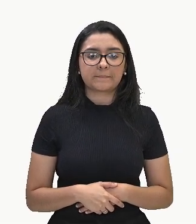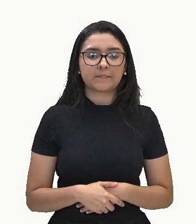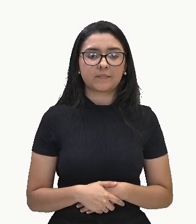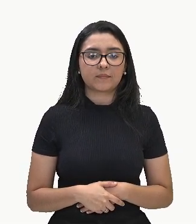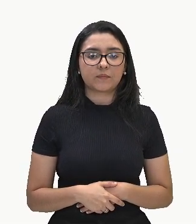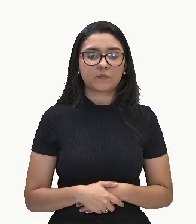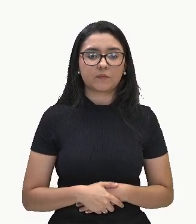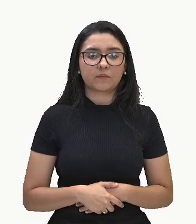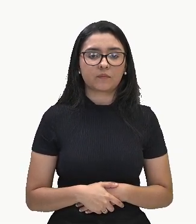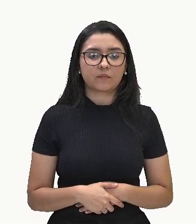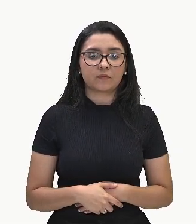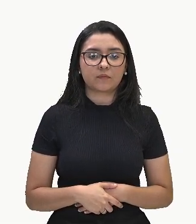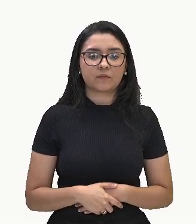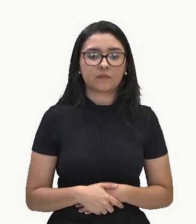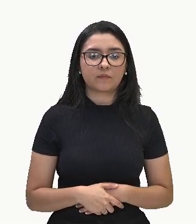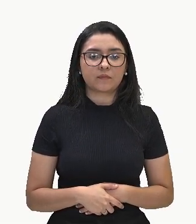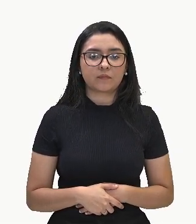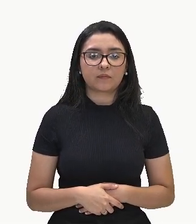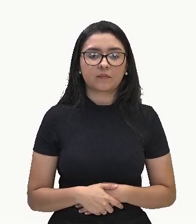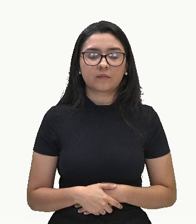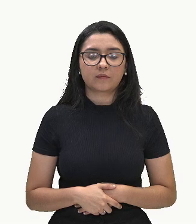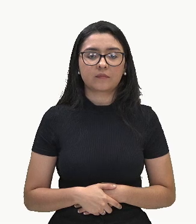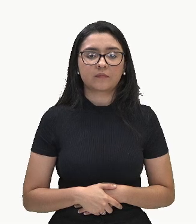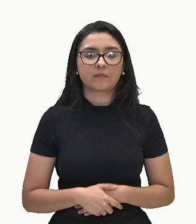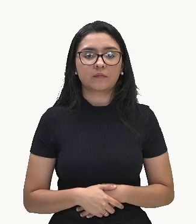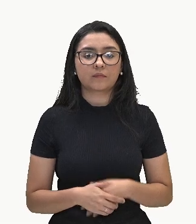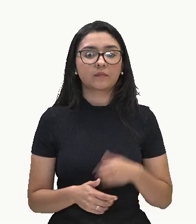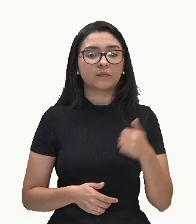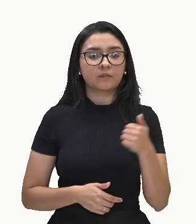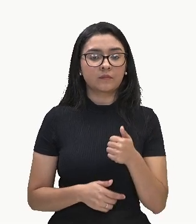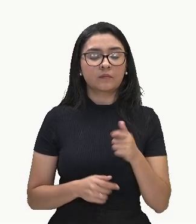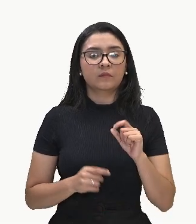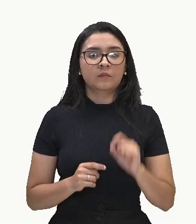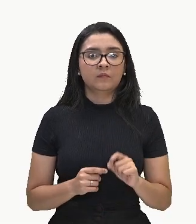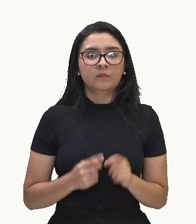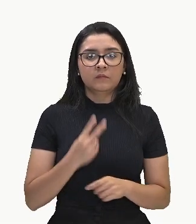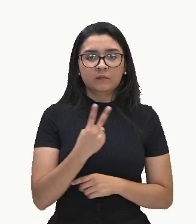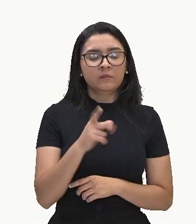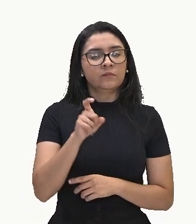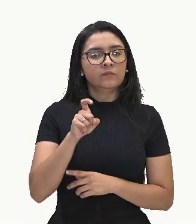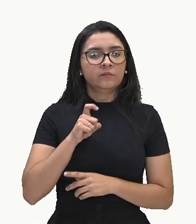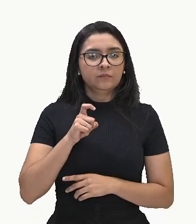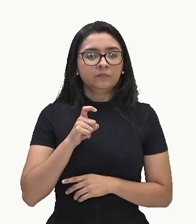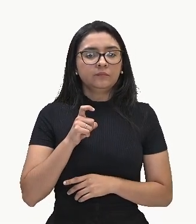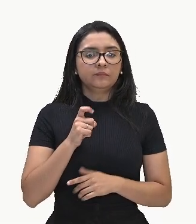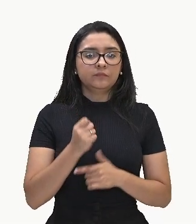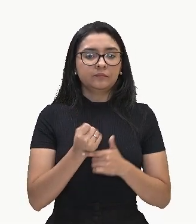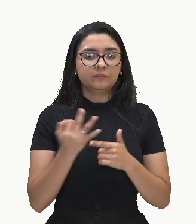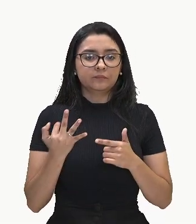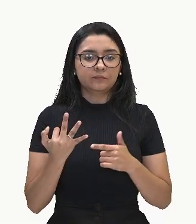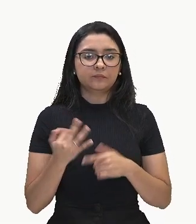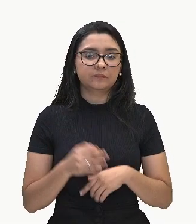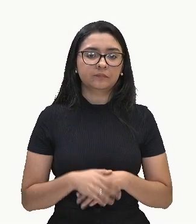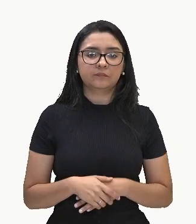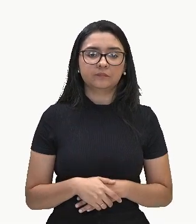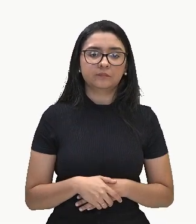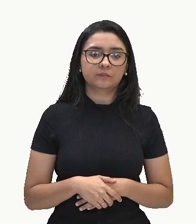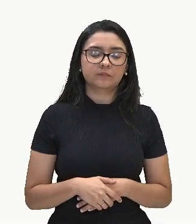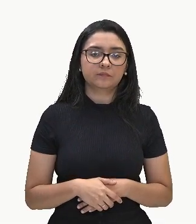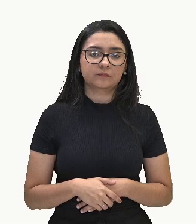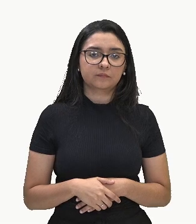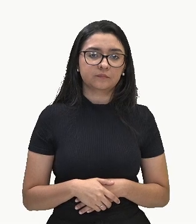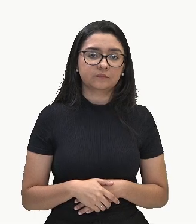Ó. Primeiro termo do nosso divisor. 2. Então,